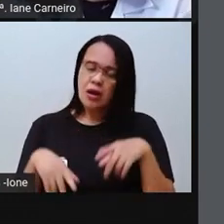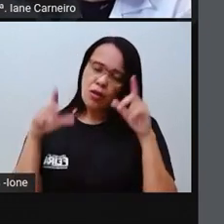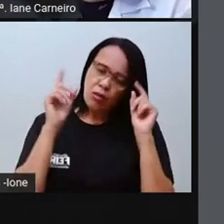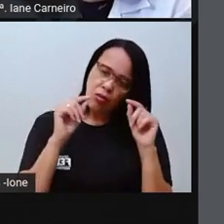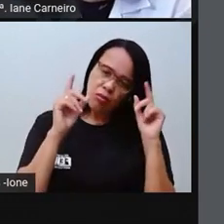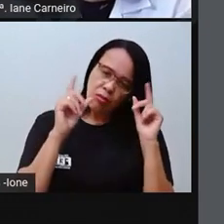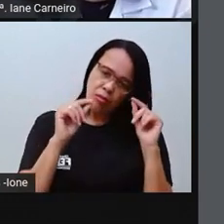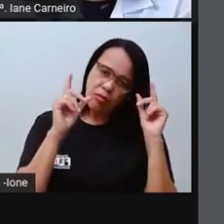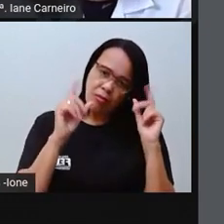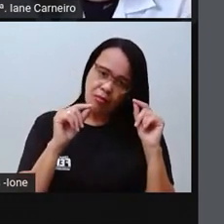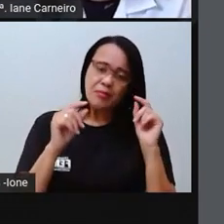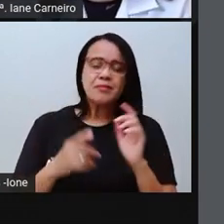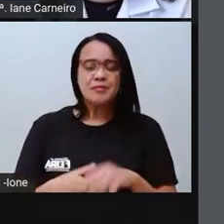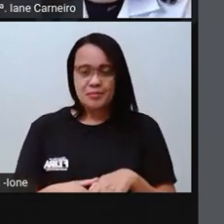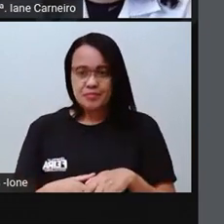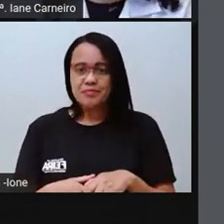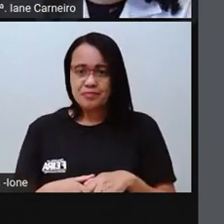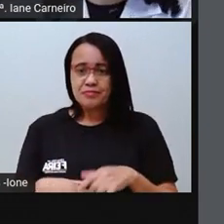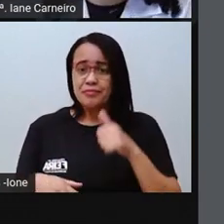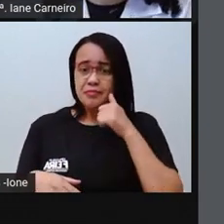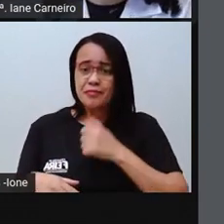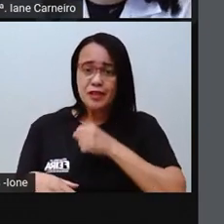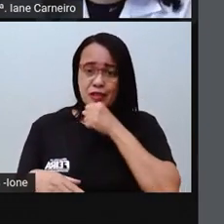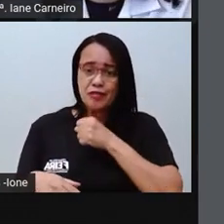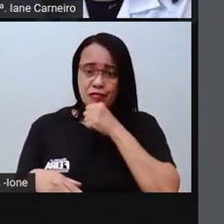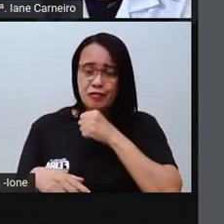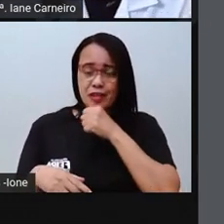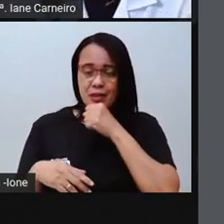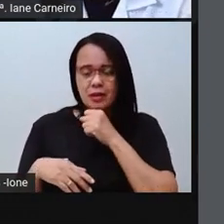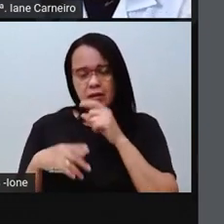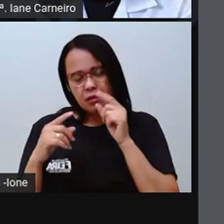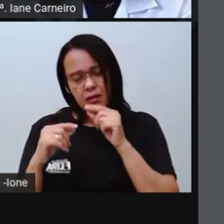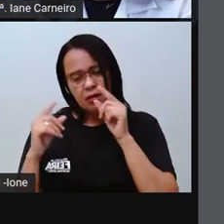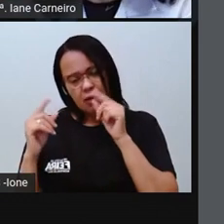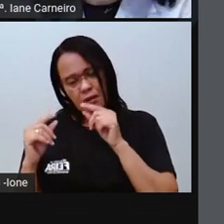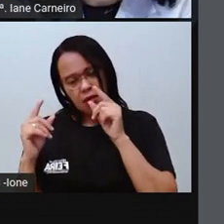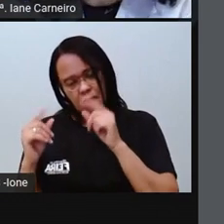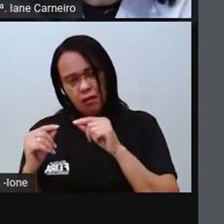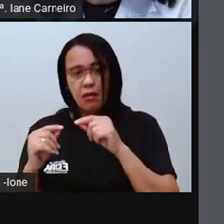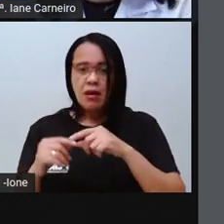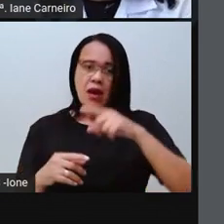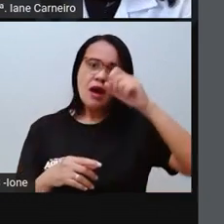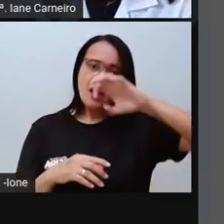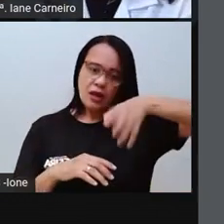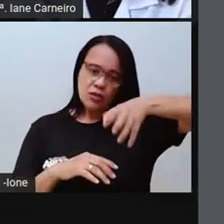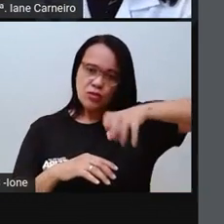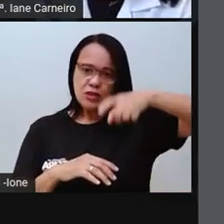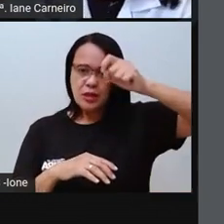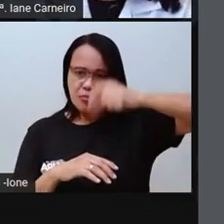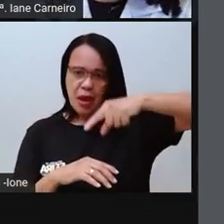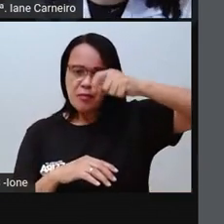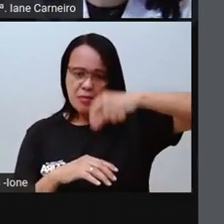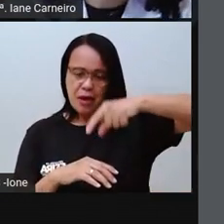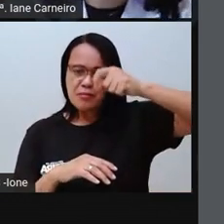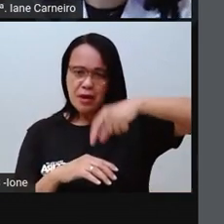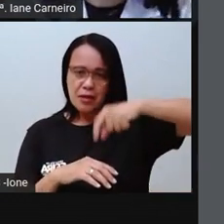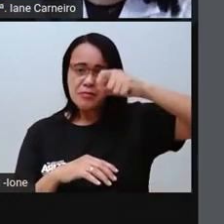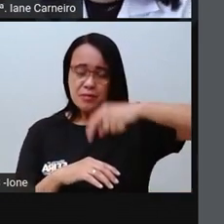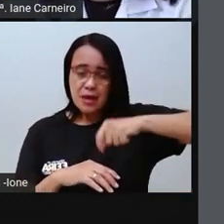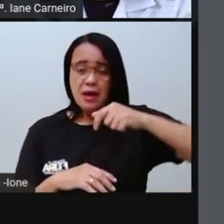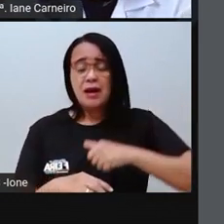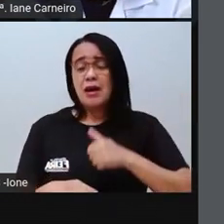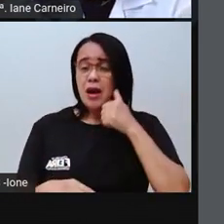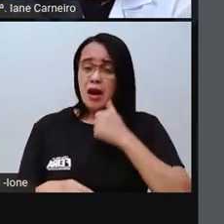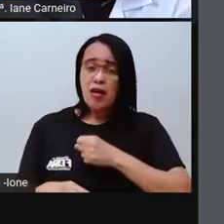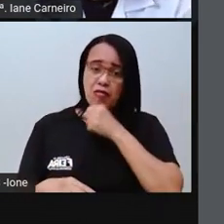cadeira a descanso. Quando a velha cochilava, a torneira respingava, a velha tirava os sapatos,